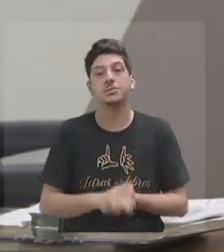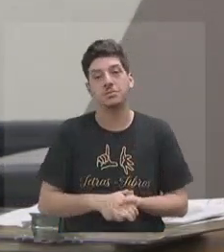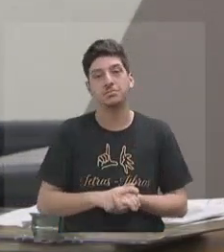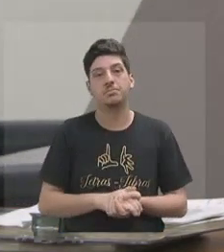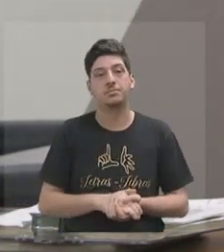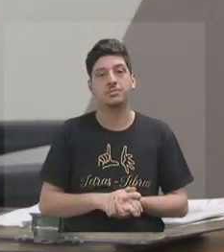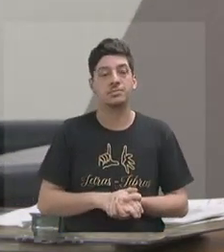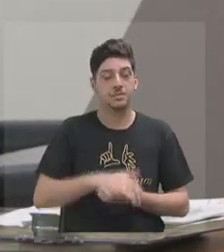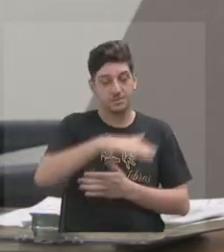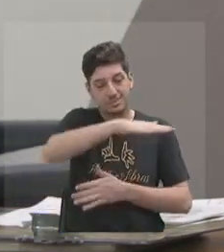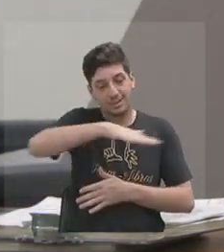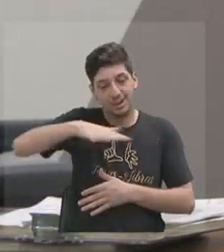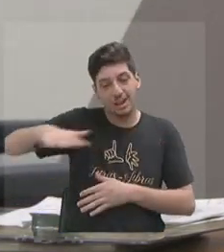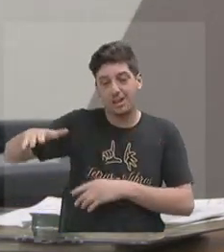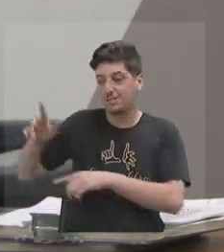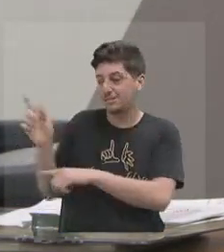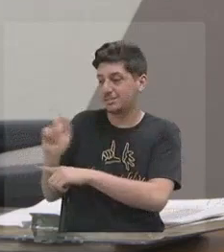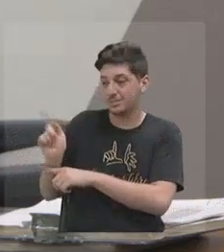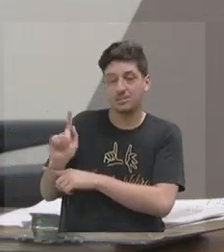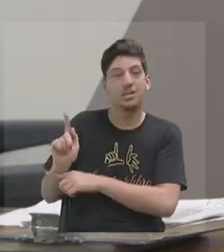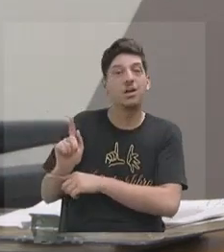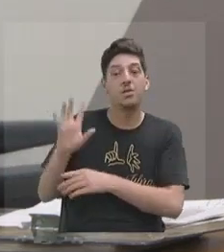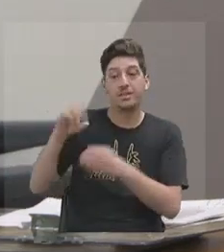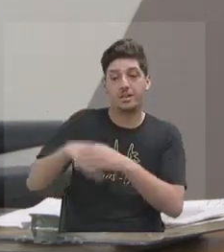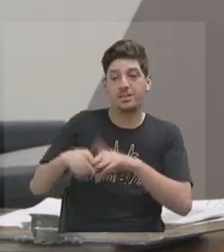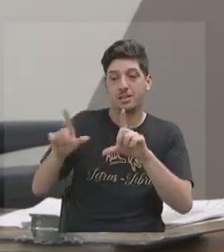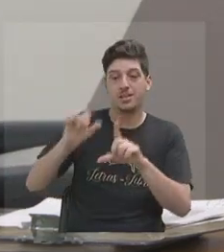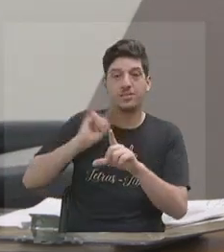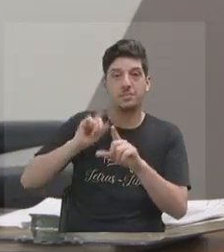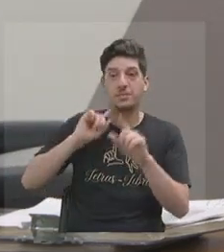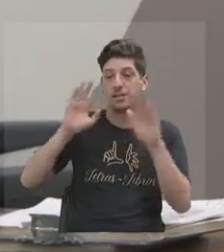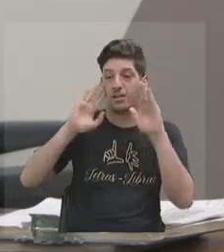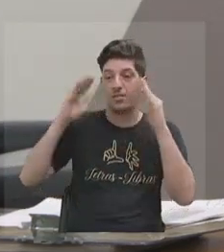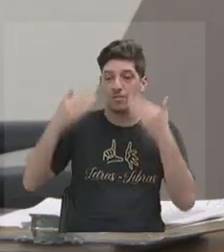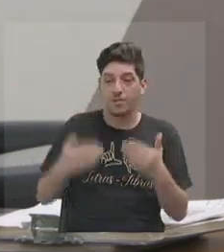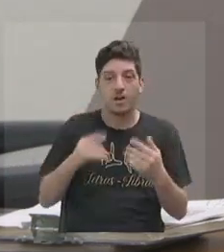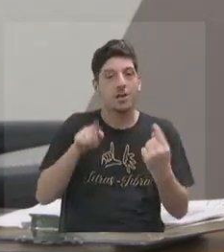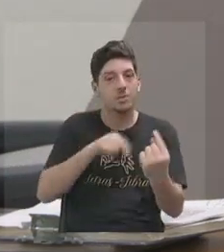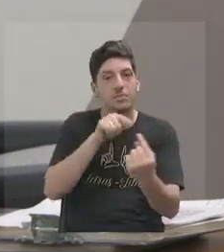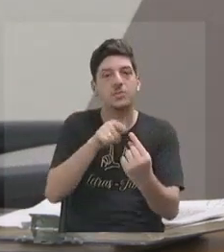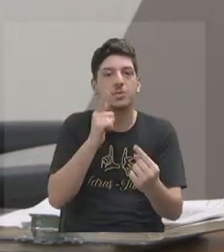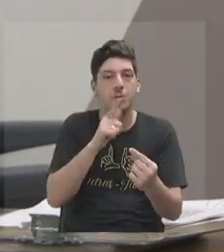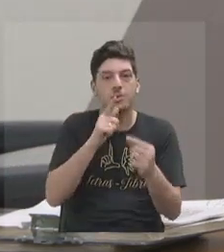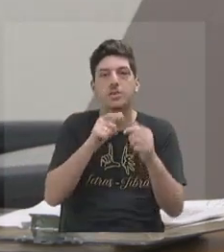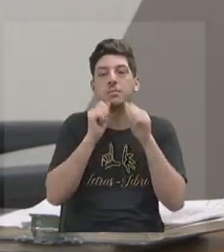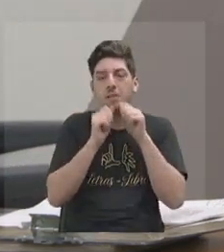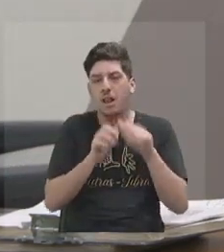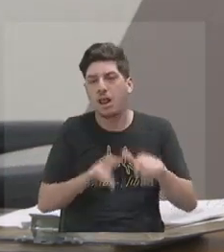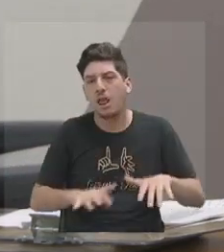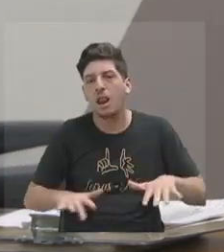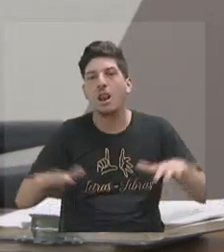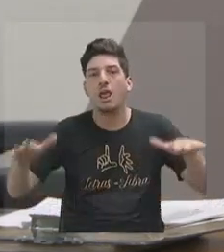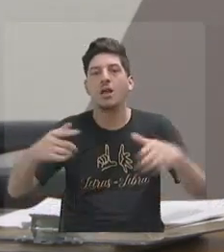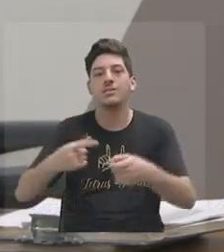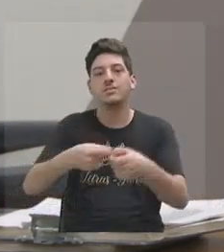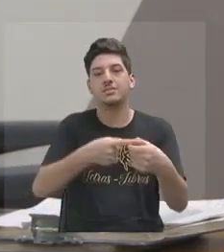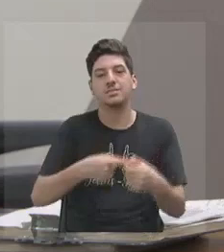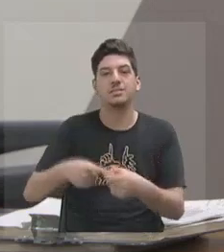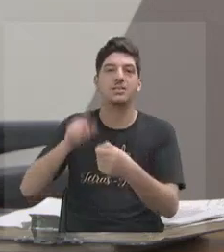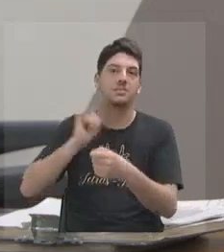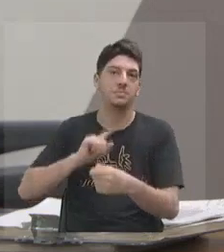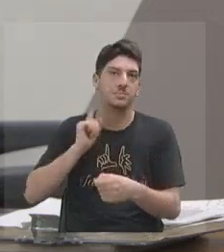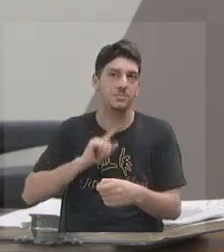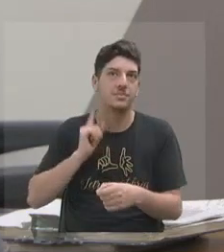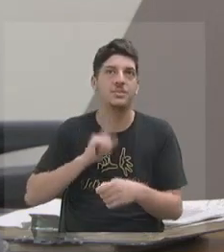citou os diretores, todas as áreas da Rede Minas estão voltadas para essas metas, que é a meta da interiorização, da expansão,